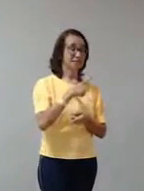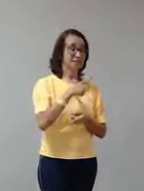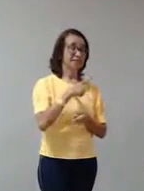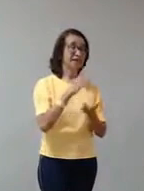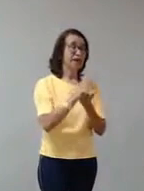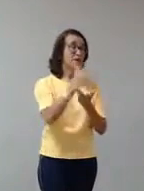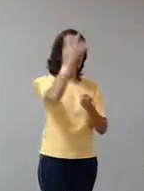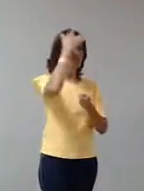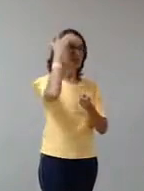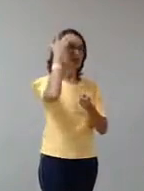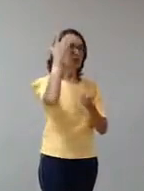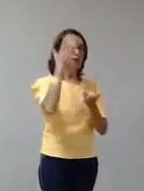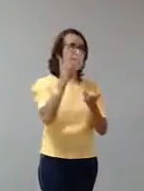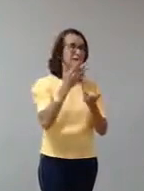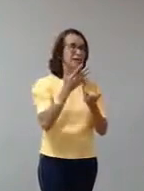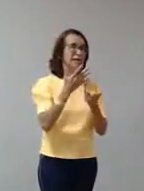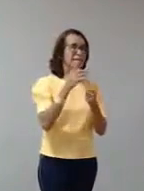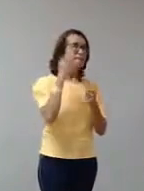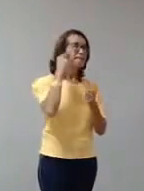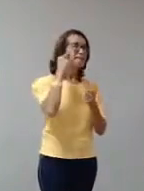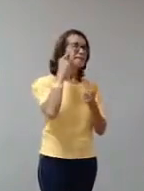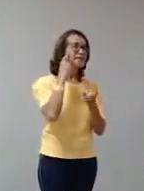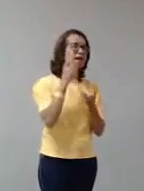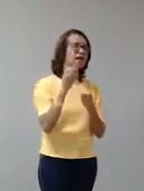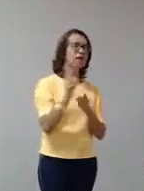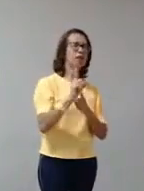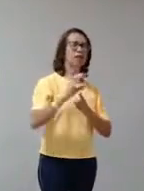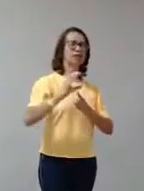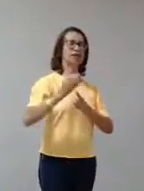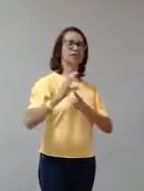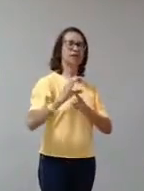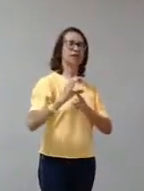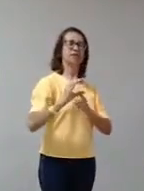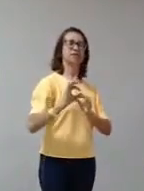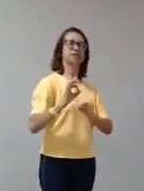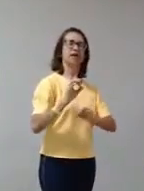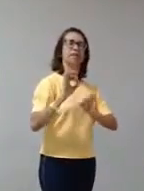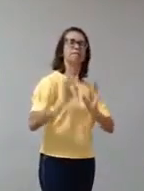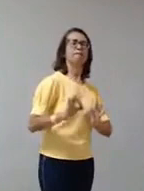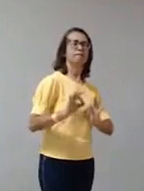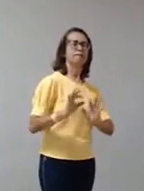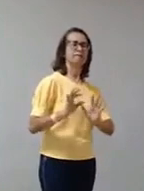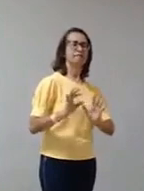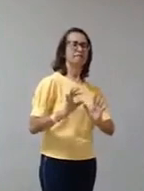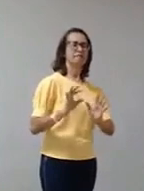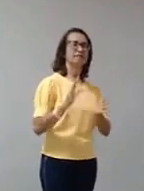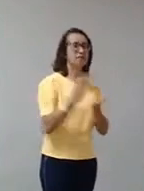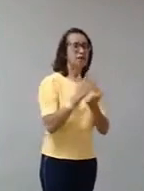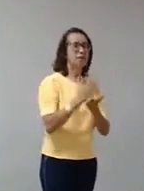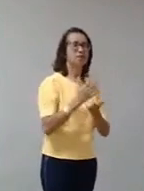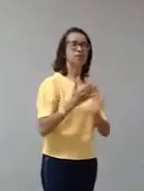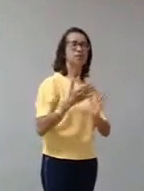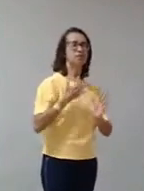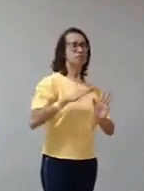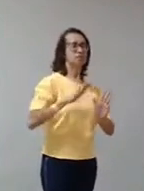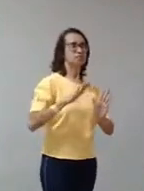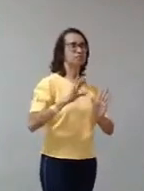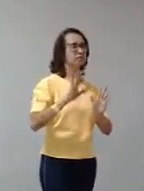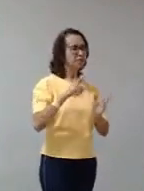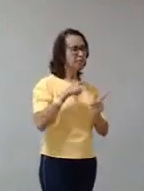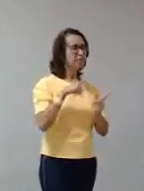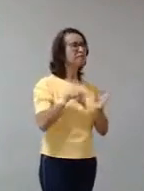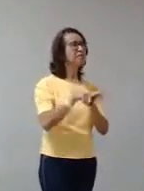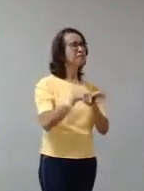pura, assim, né? Então, quando vem uma questão mais lúdica, muita gente torce o nariz, mas já tem pesquisas